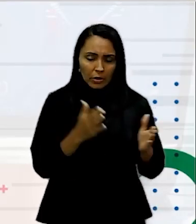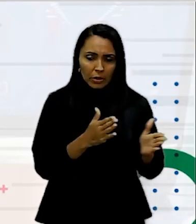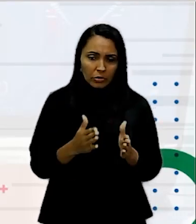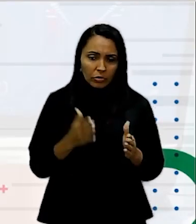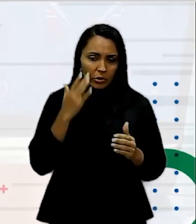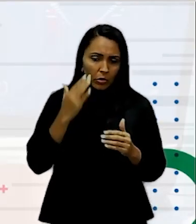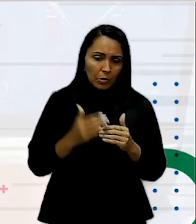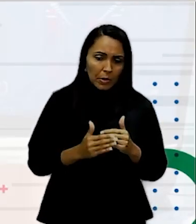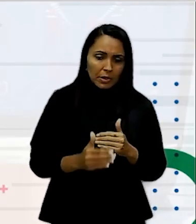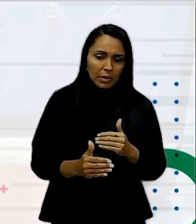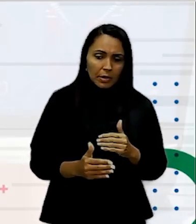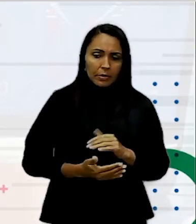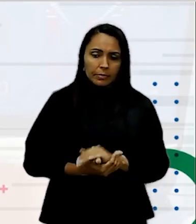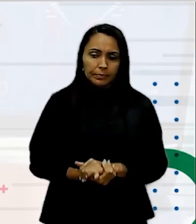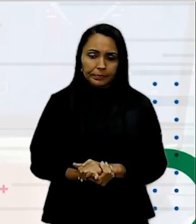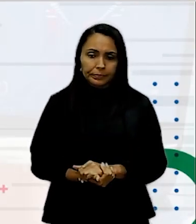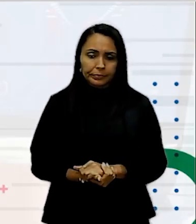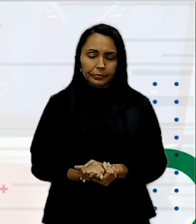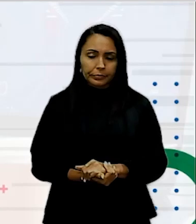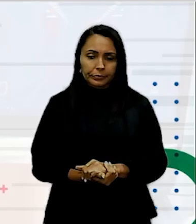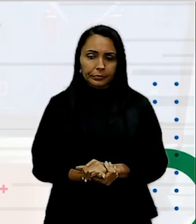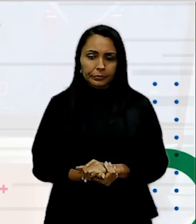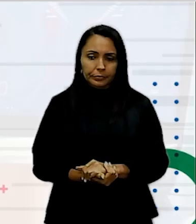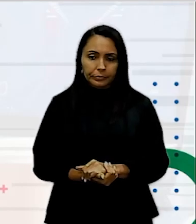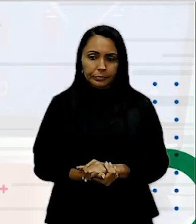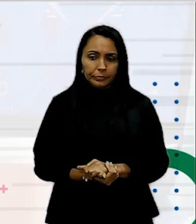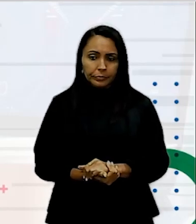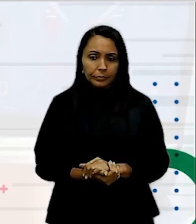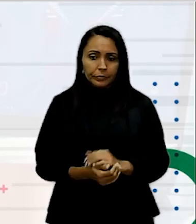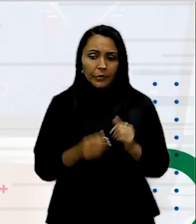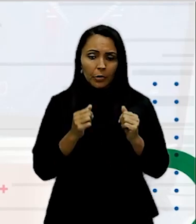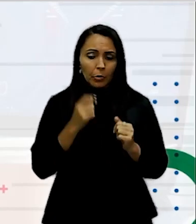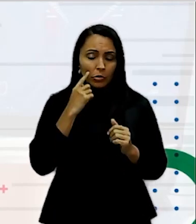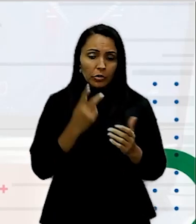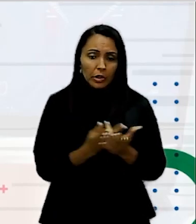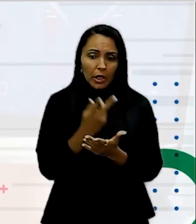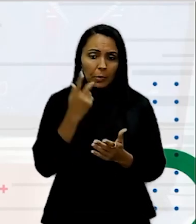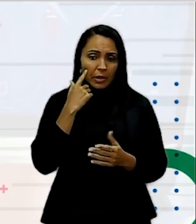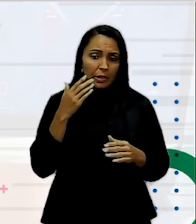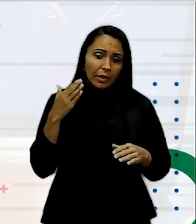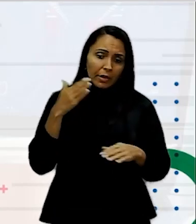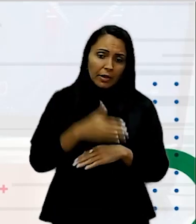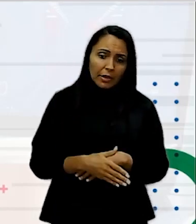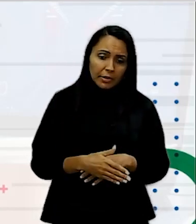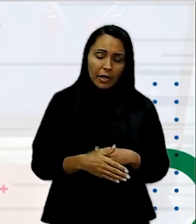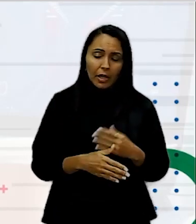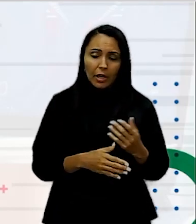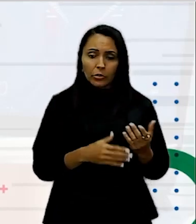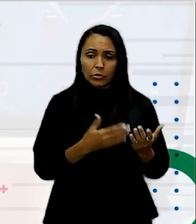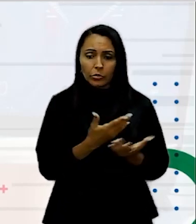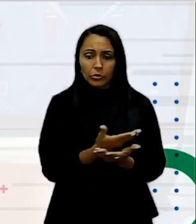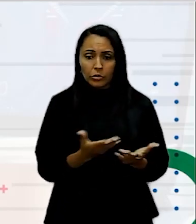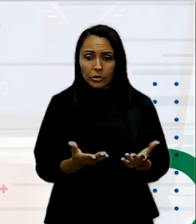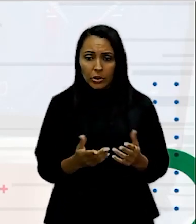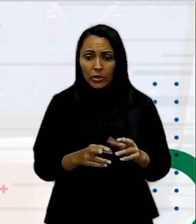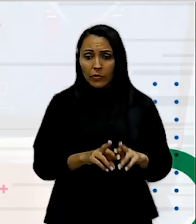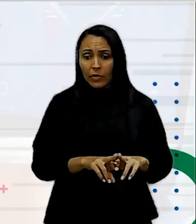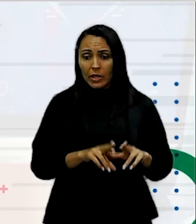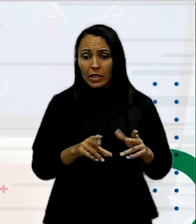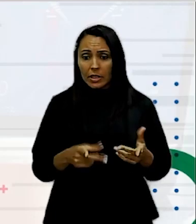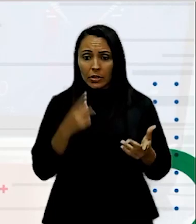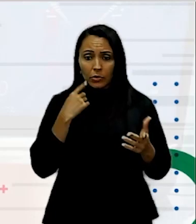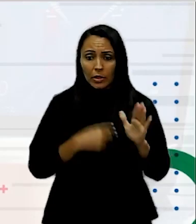vai começar a nova linha Facilita a nossa leitura E aí eu posso de repente até entrar no quesito De diferenciação da